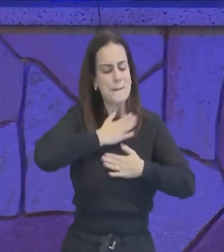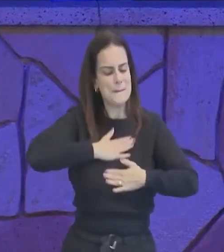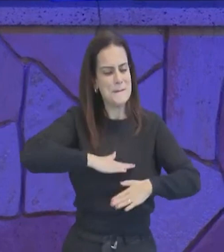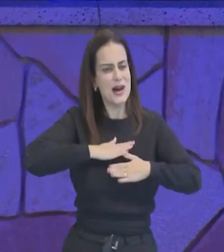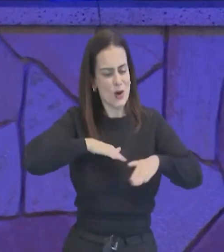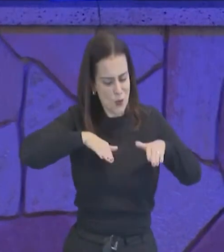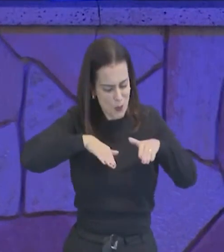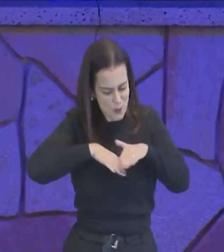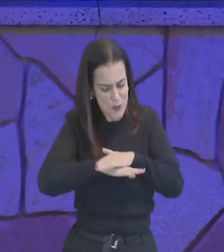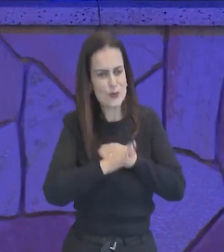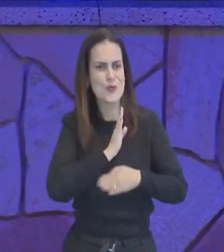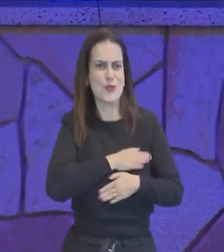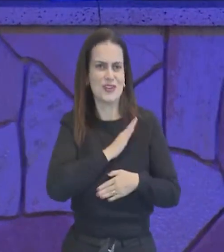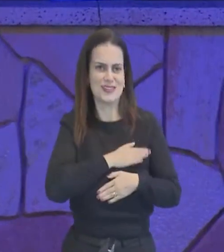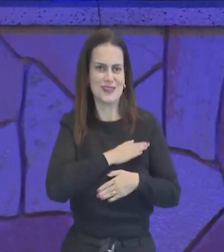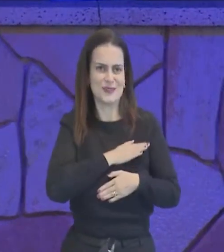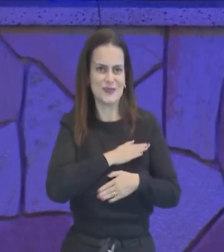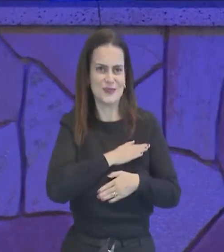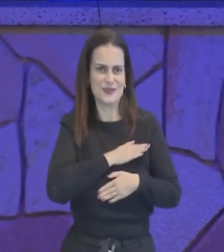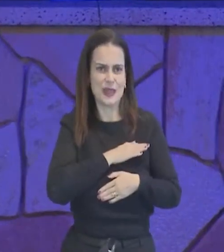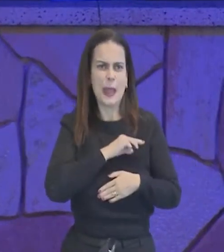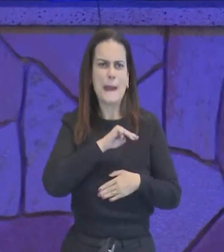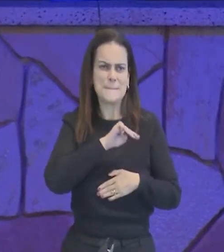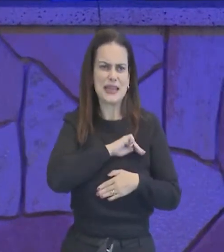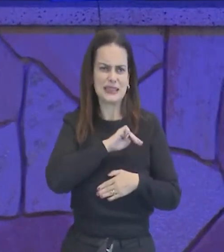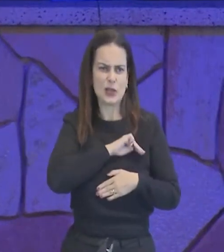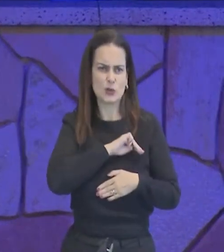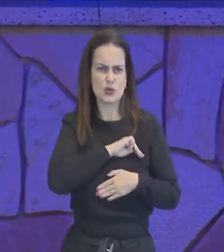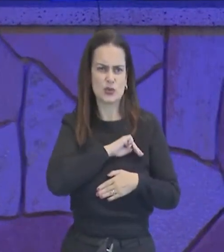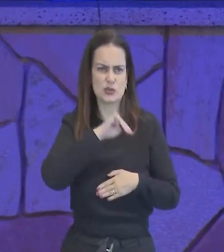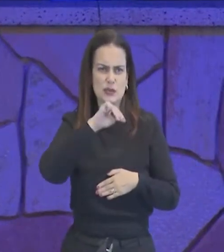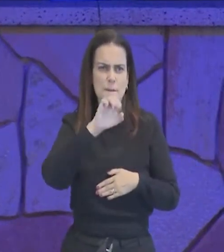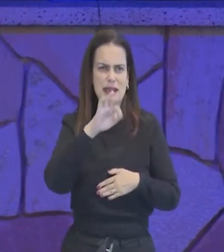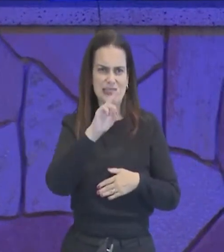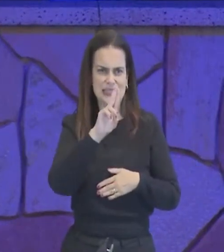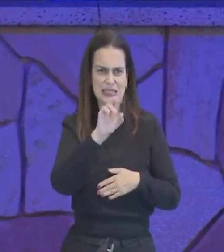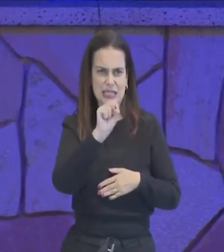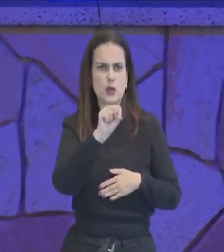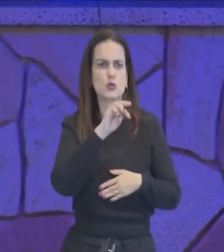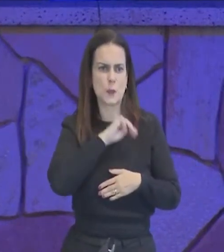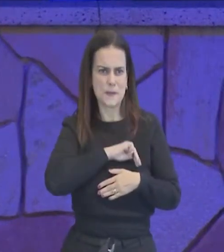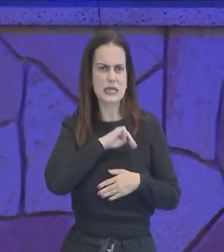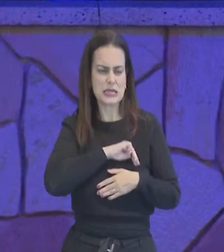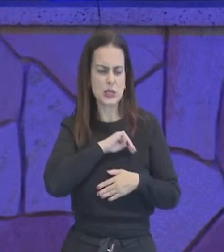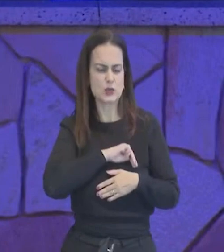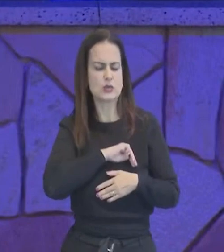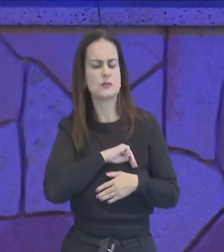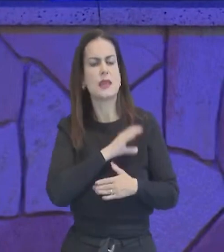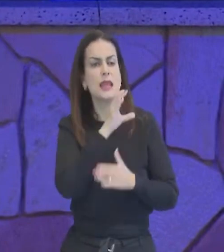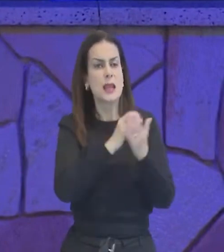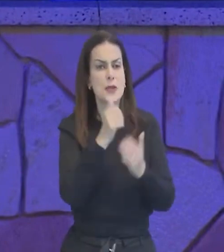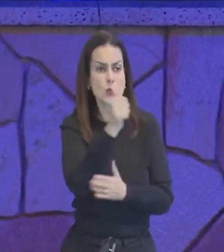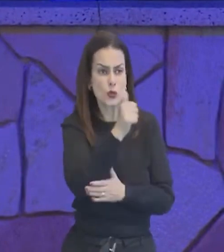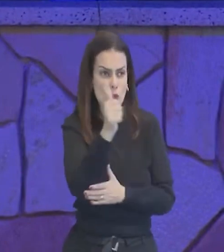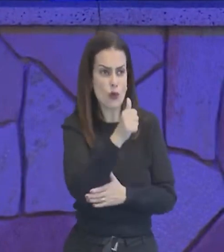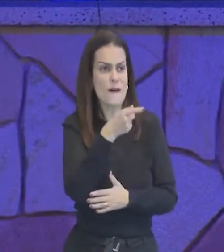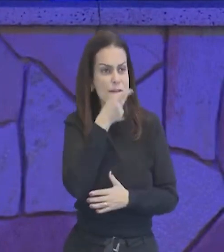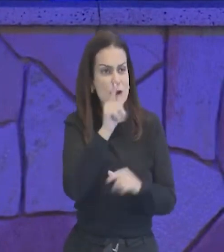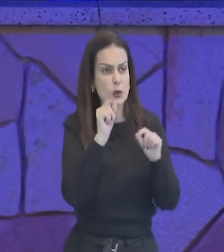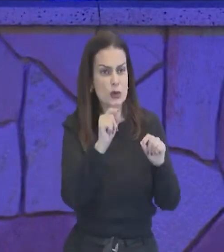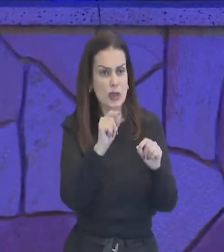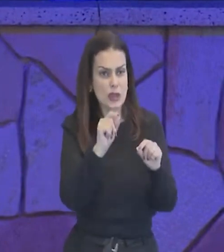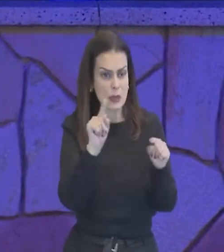coração, abre aí, Mateus 11, 29, quando Jesus fala, também do ensino, da instrução, a respeito da própria